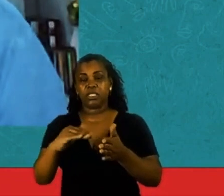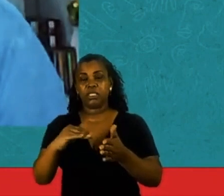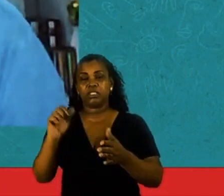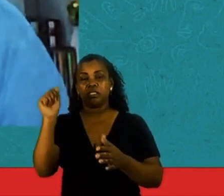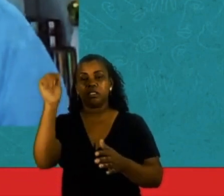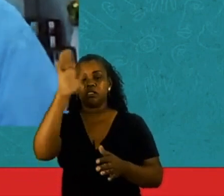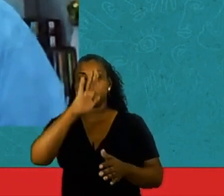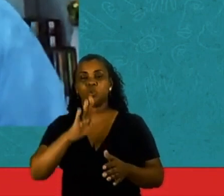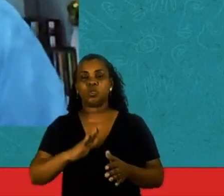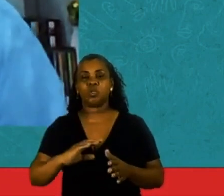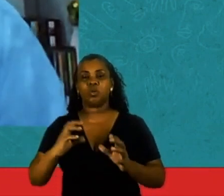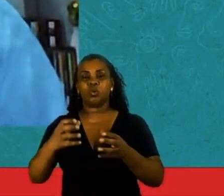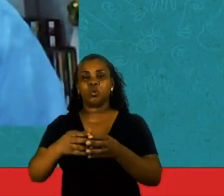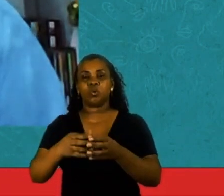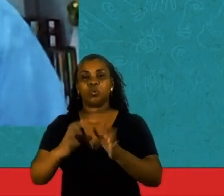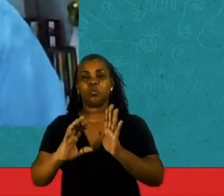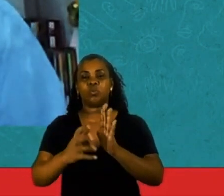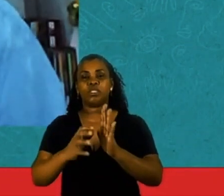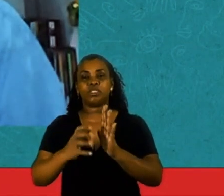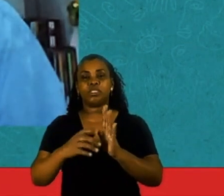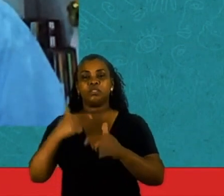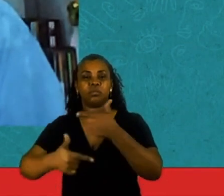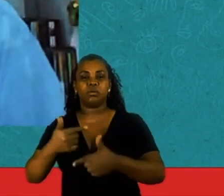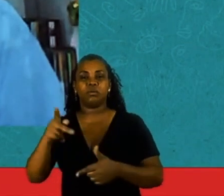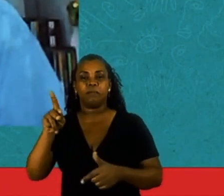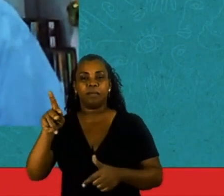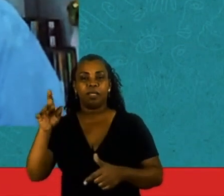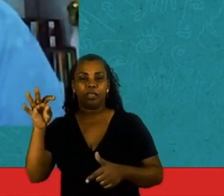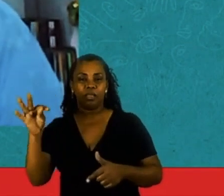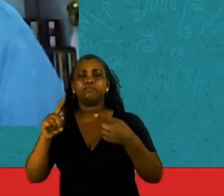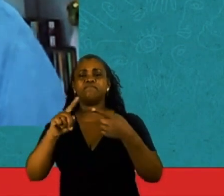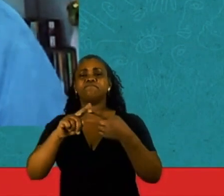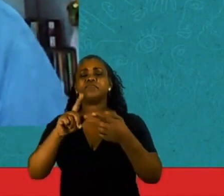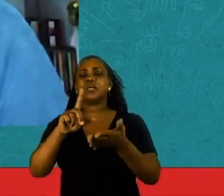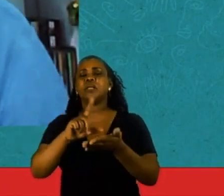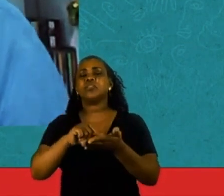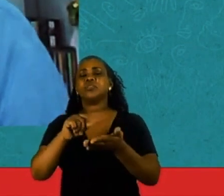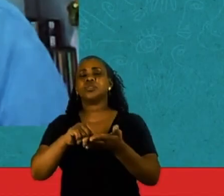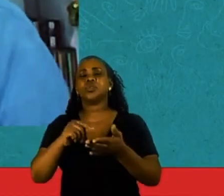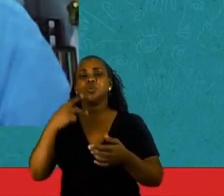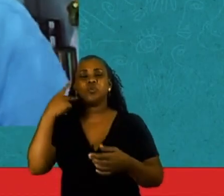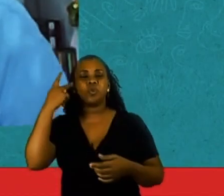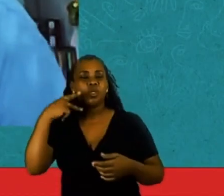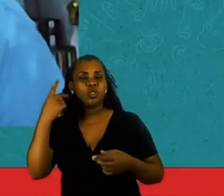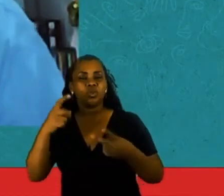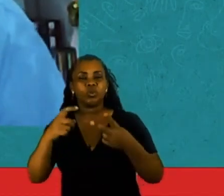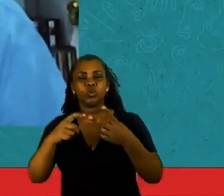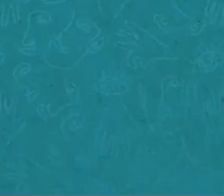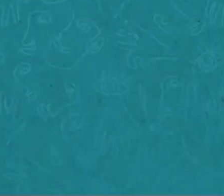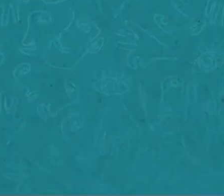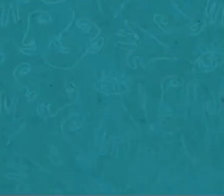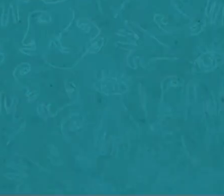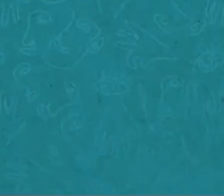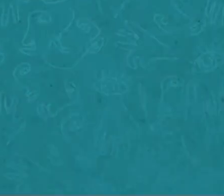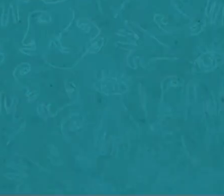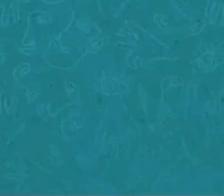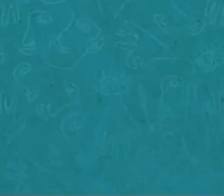Esse é um programa para falar de arte viva em político, de cultura, de política cultural, de criatividade.